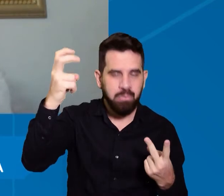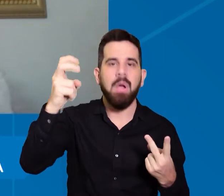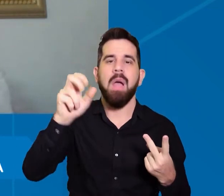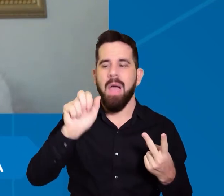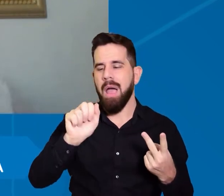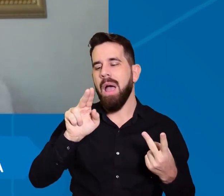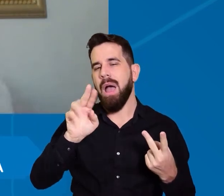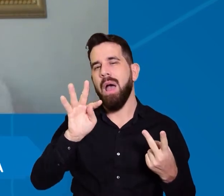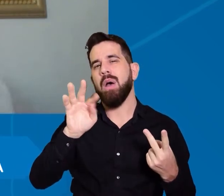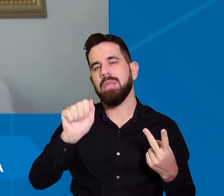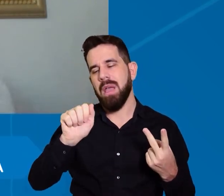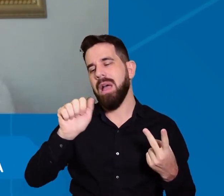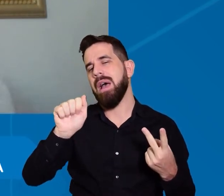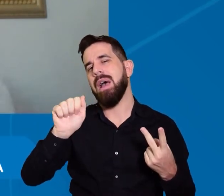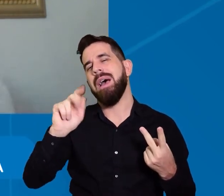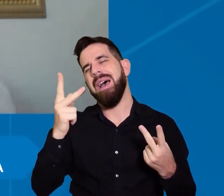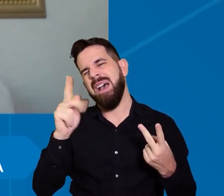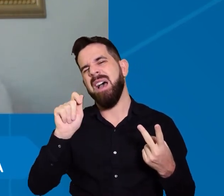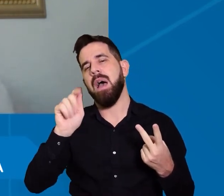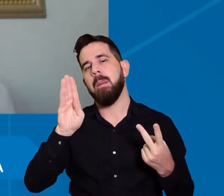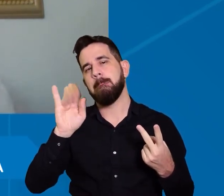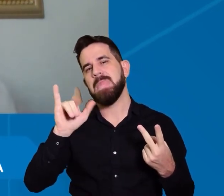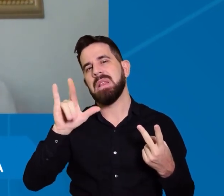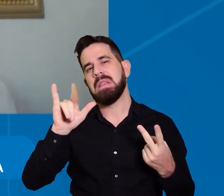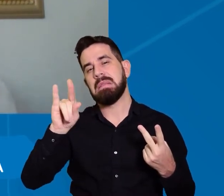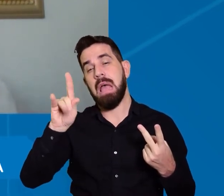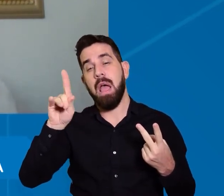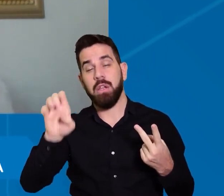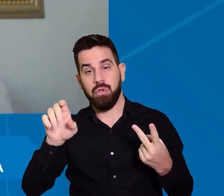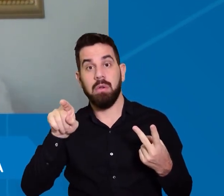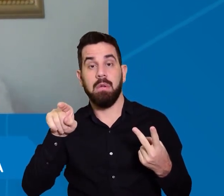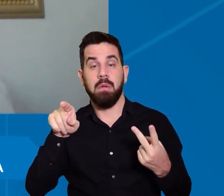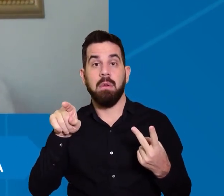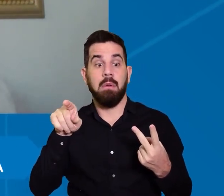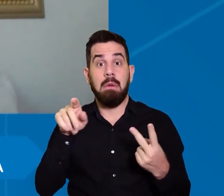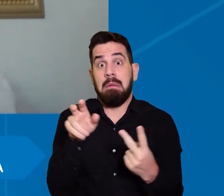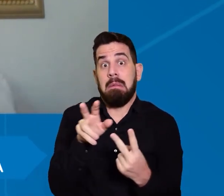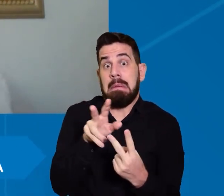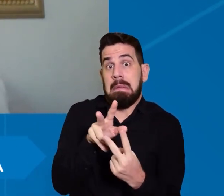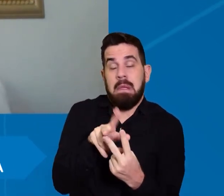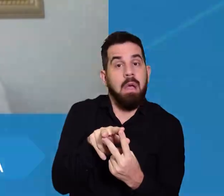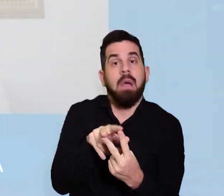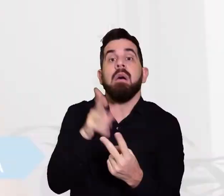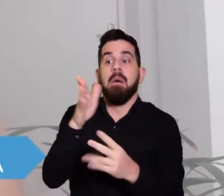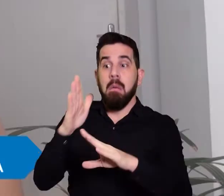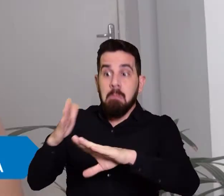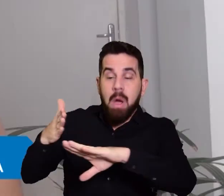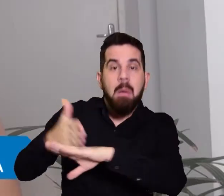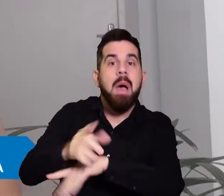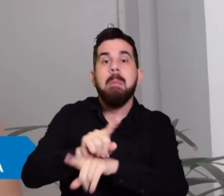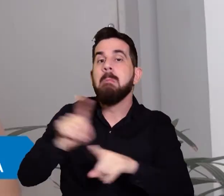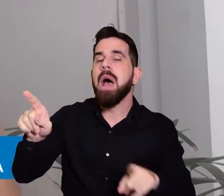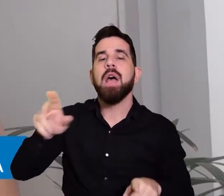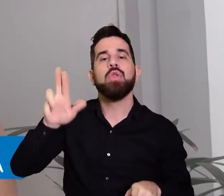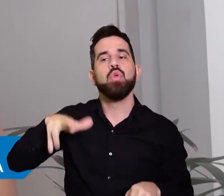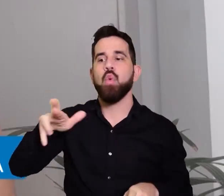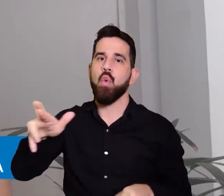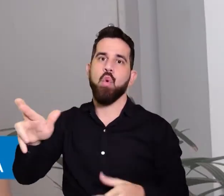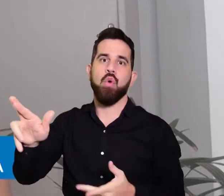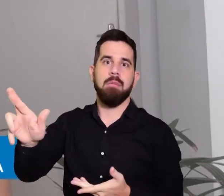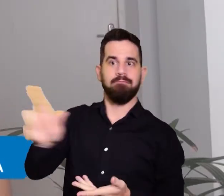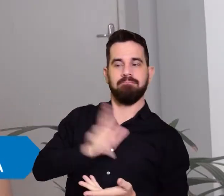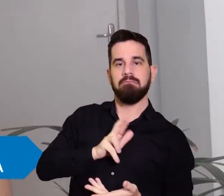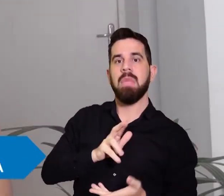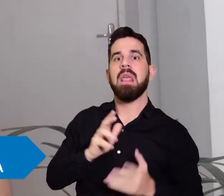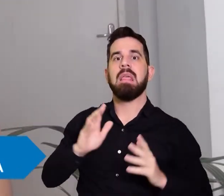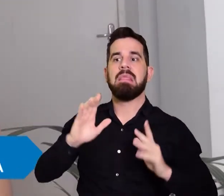concorrência. Eles nunca disseram que têm alguma deficiência. Na UFG, existem o